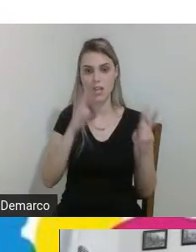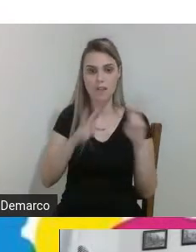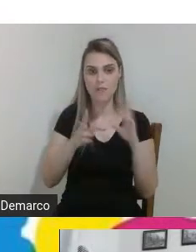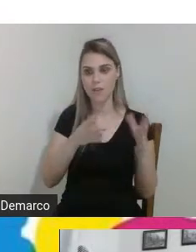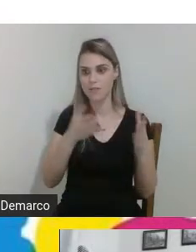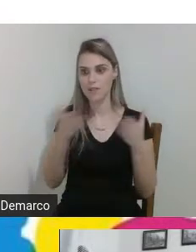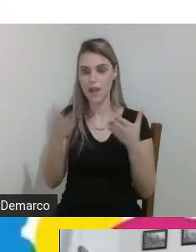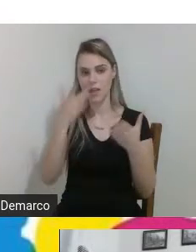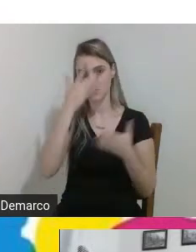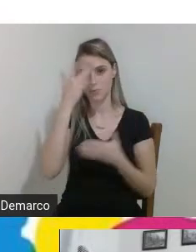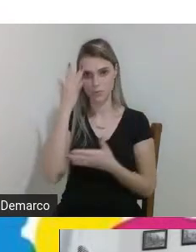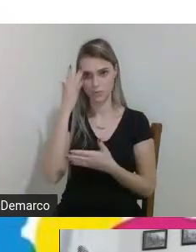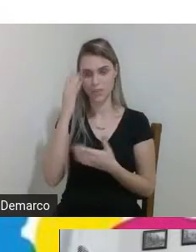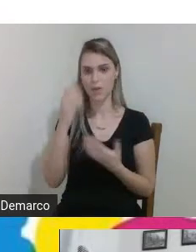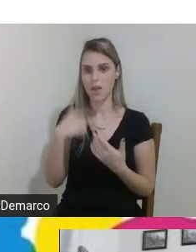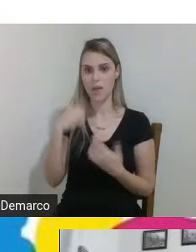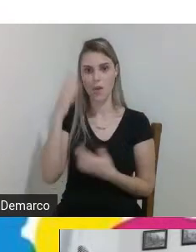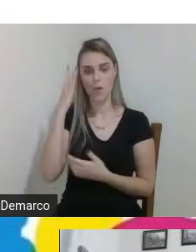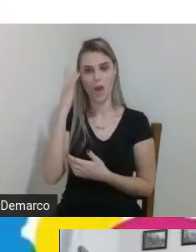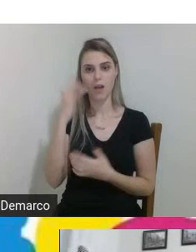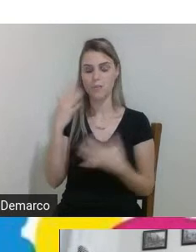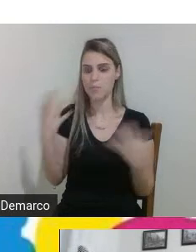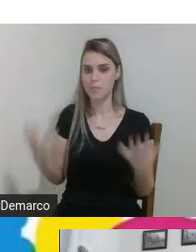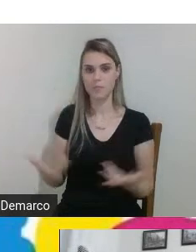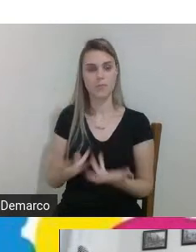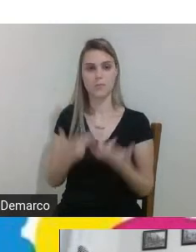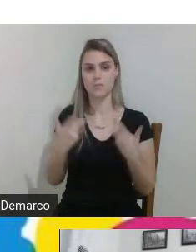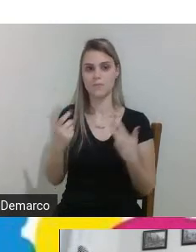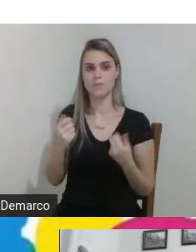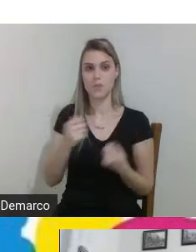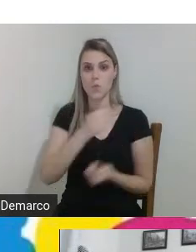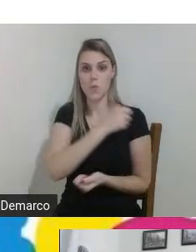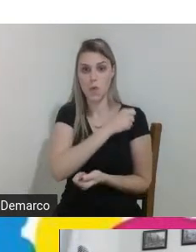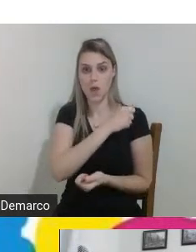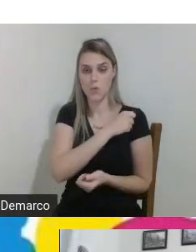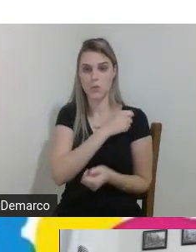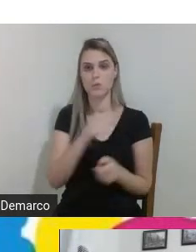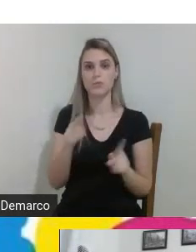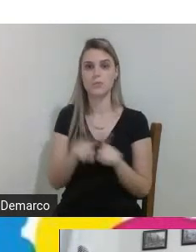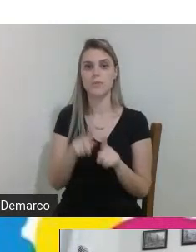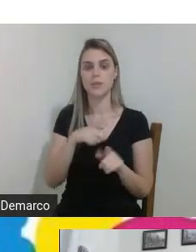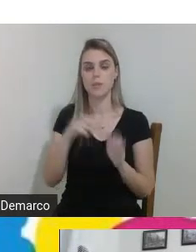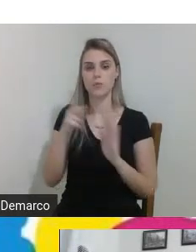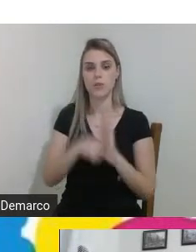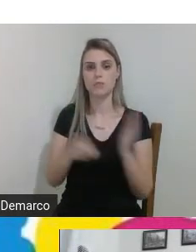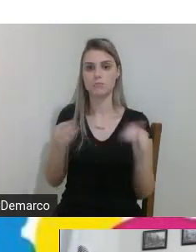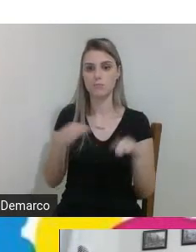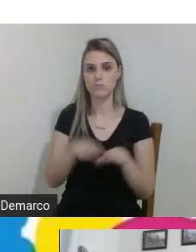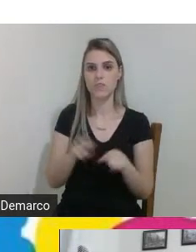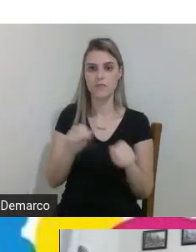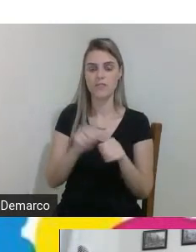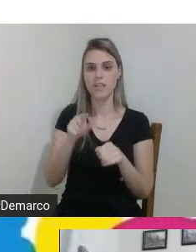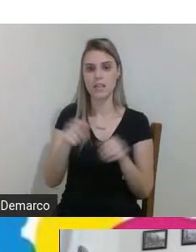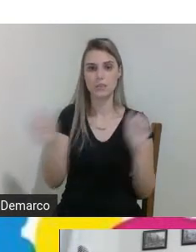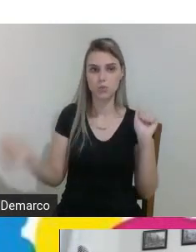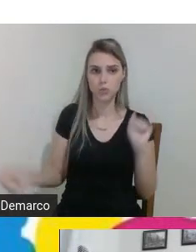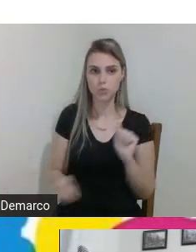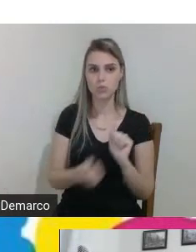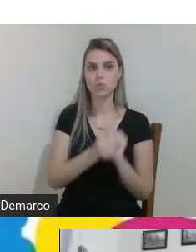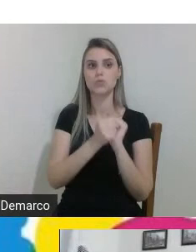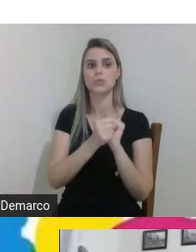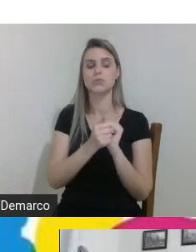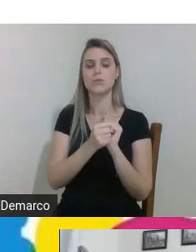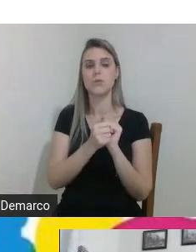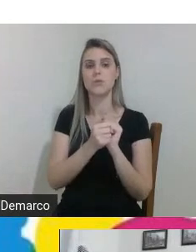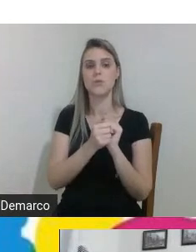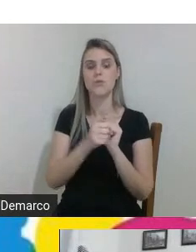fantástico eu tenho certeza que os nossos alunos além de no projeto integrador eles fazerem essa junção dos conhecimentos de